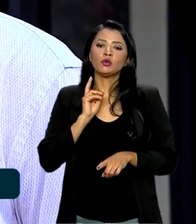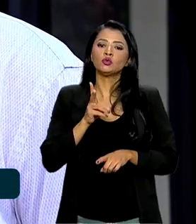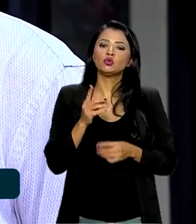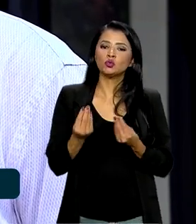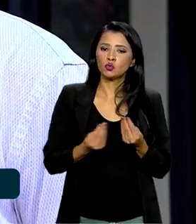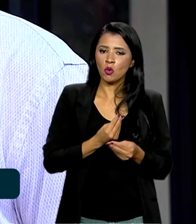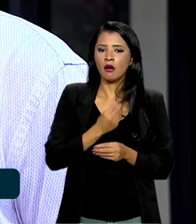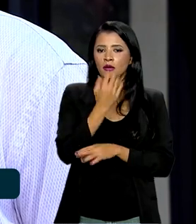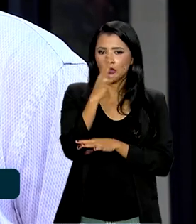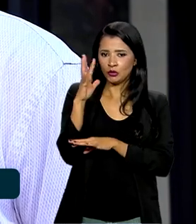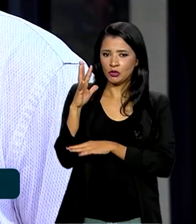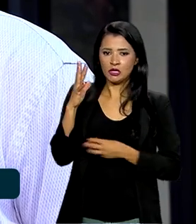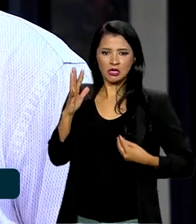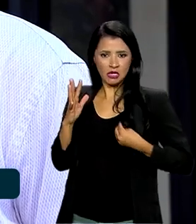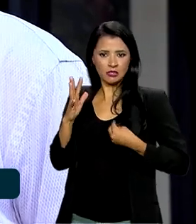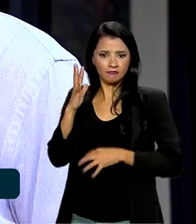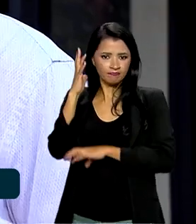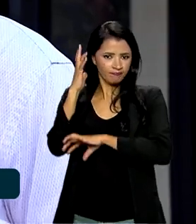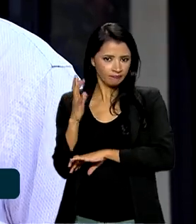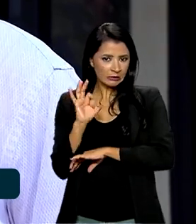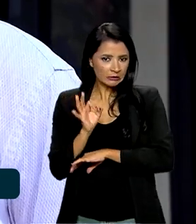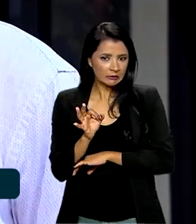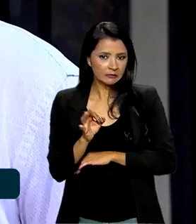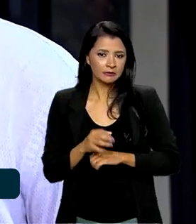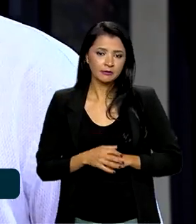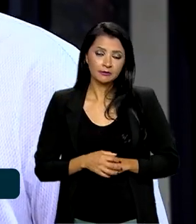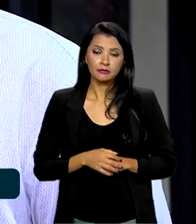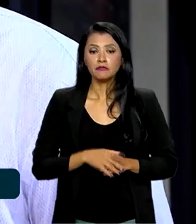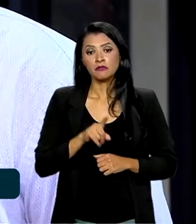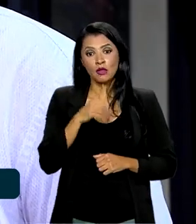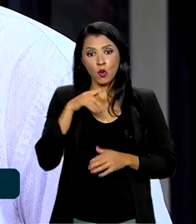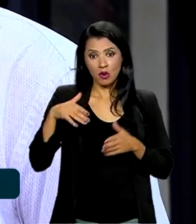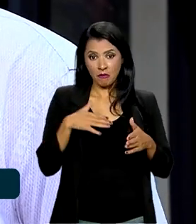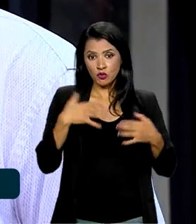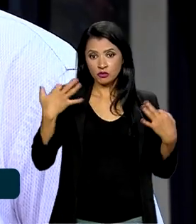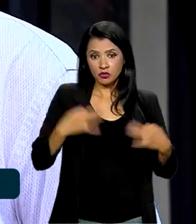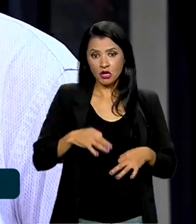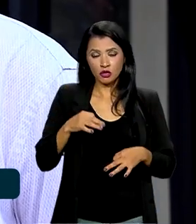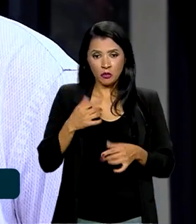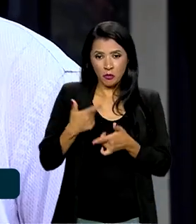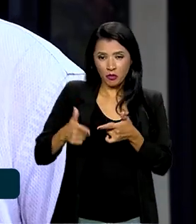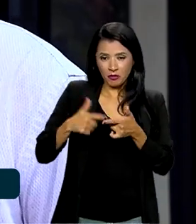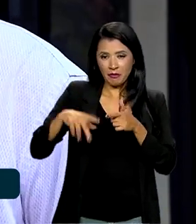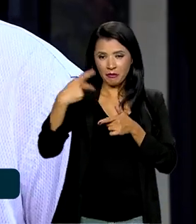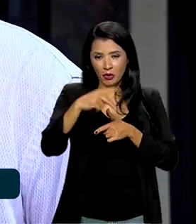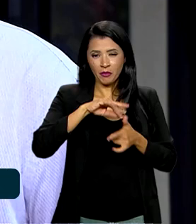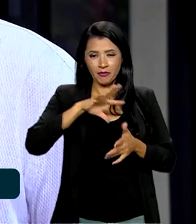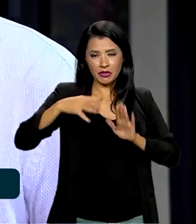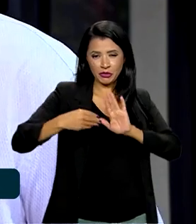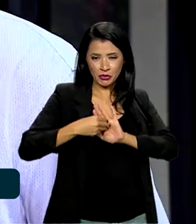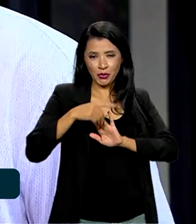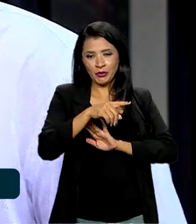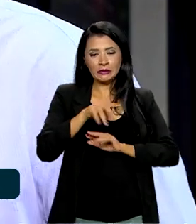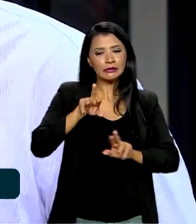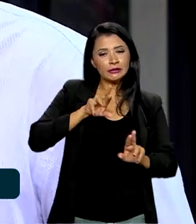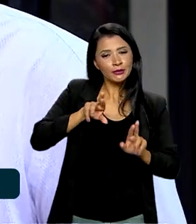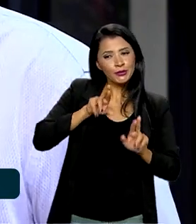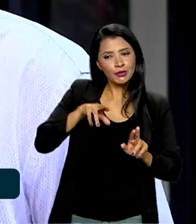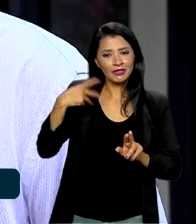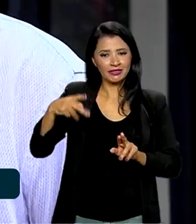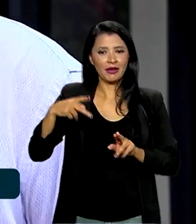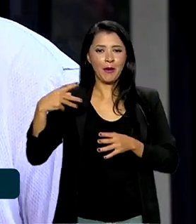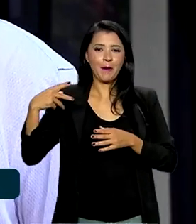a natureza viva, a natureza em pé? Eu acho que o caminho para enfrentar os problemas da Amazônia, as perspectivas das